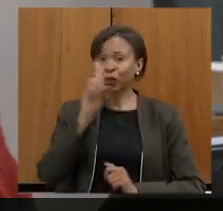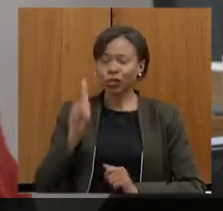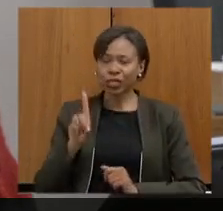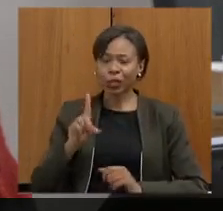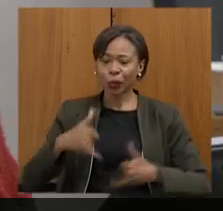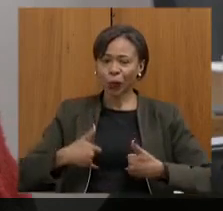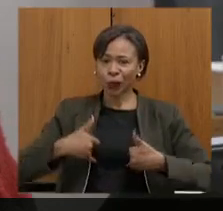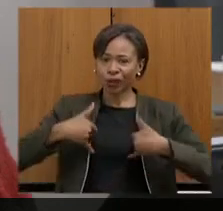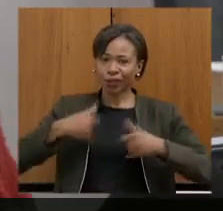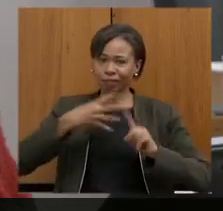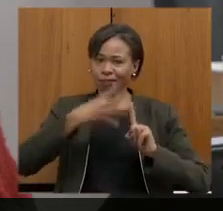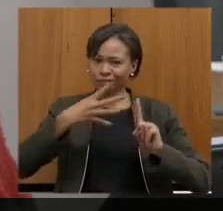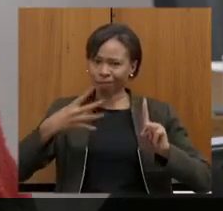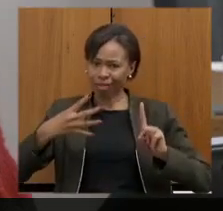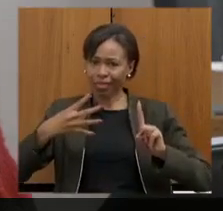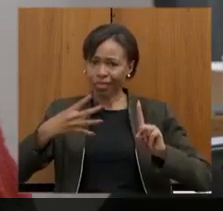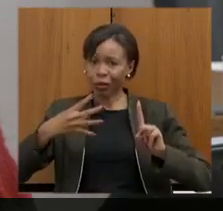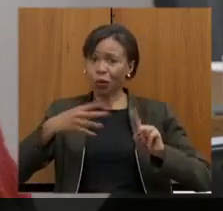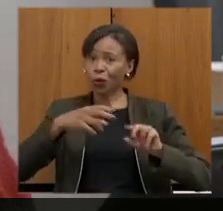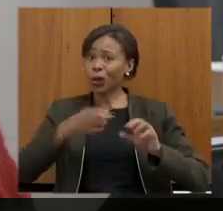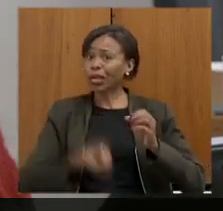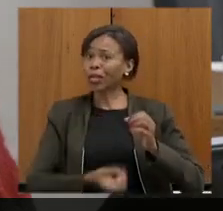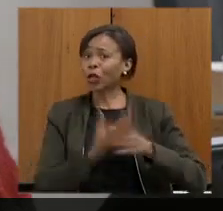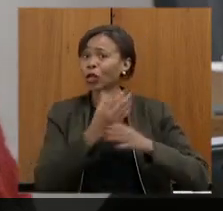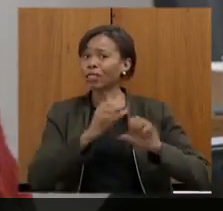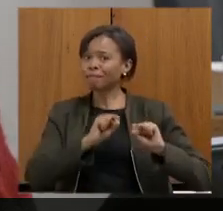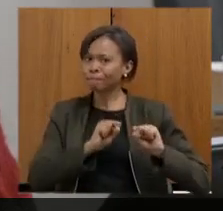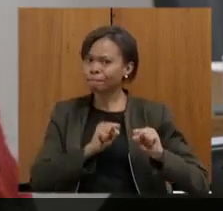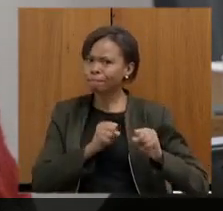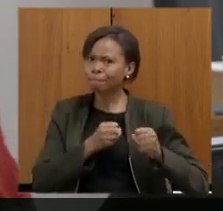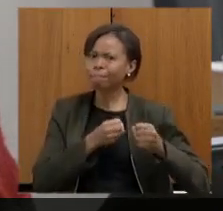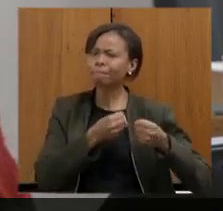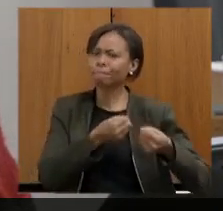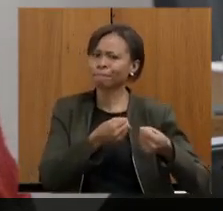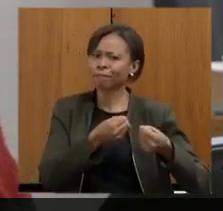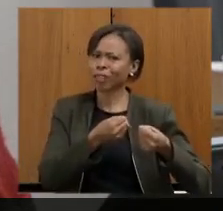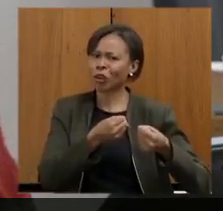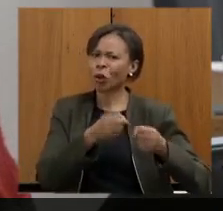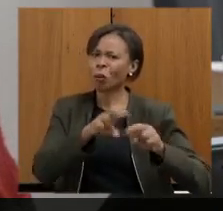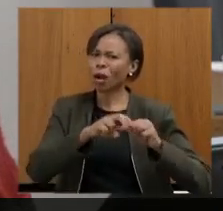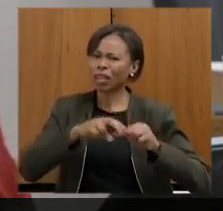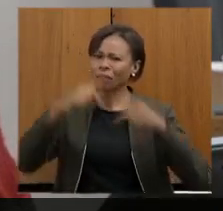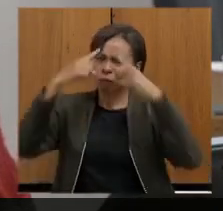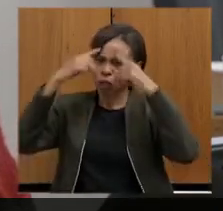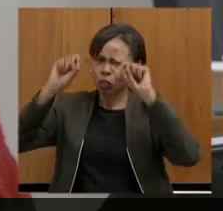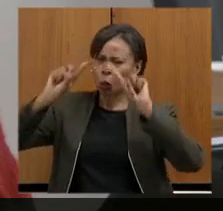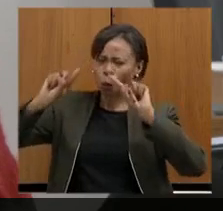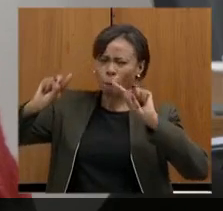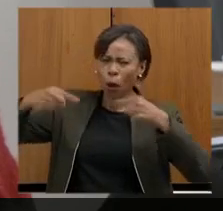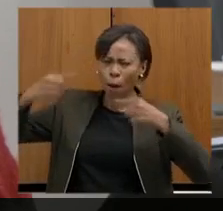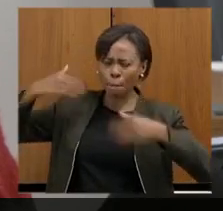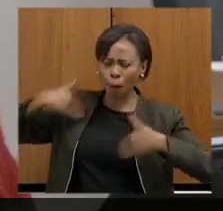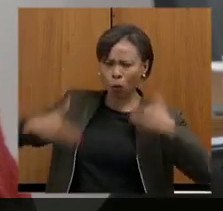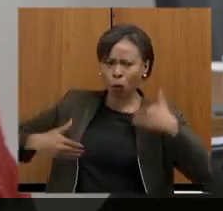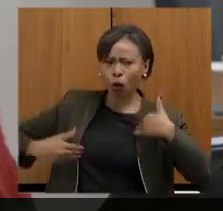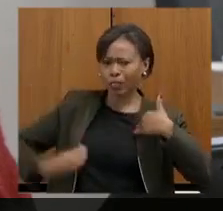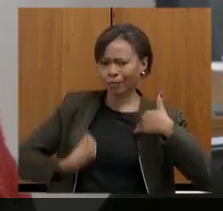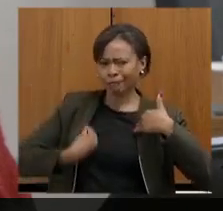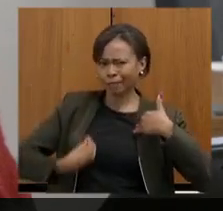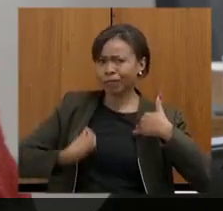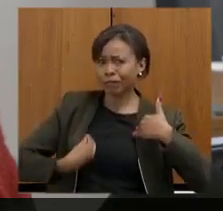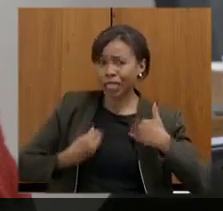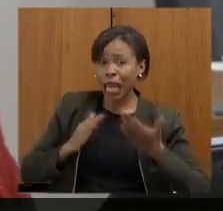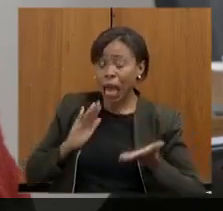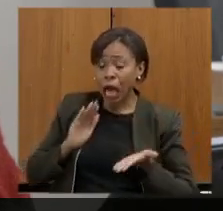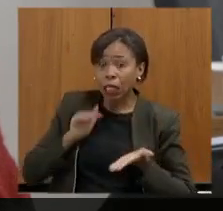+, nasceu da resistência contra a violência direcionada aos nossos corpos nossas vidas e segue até